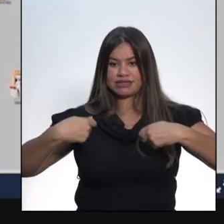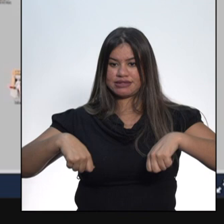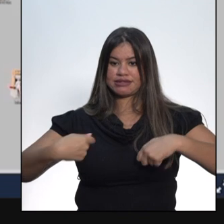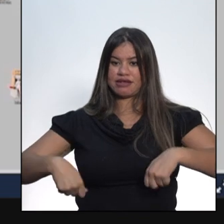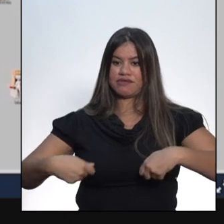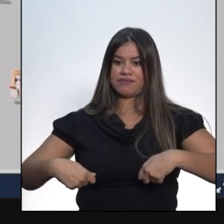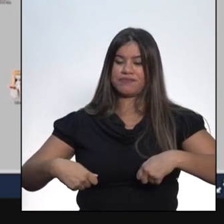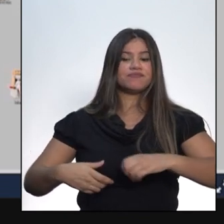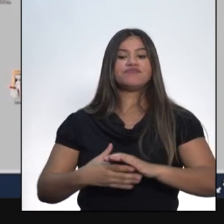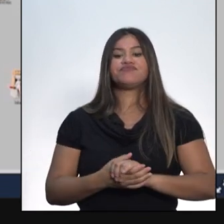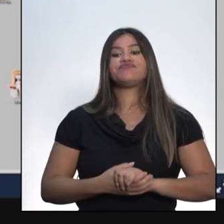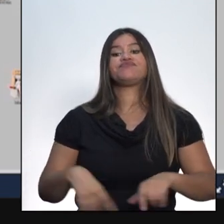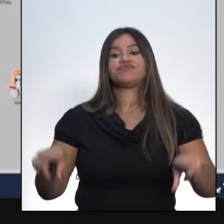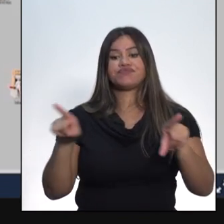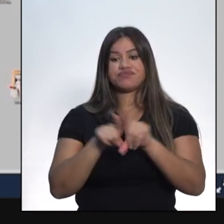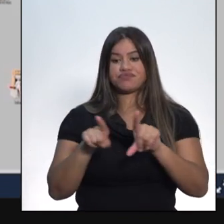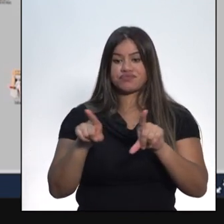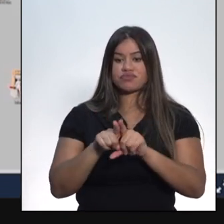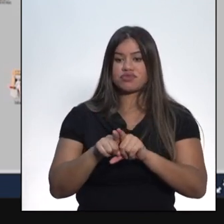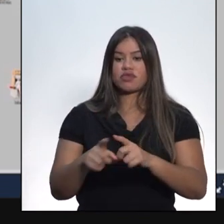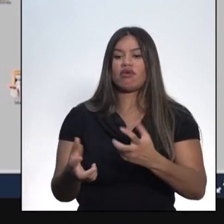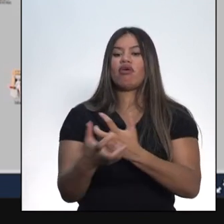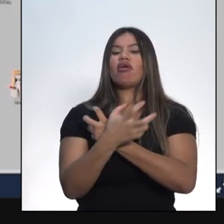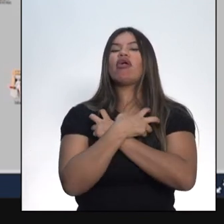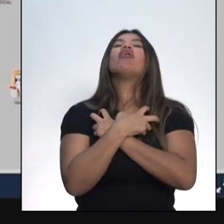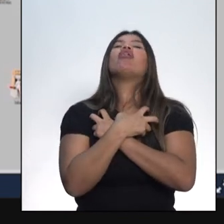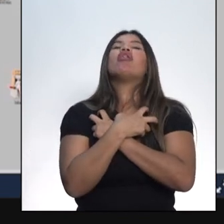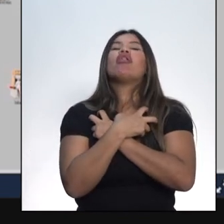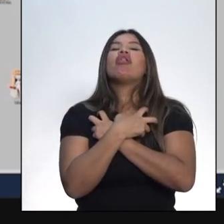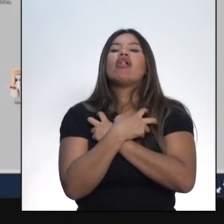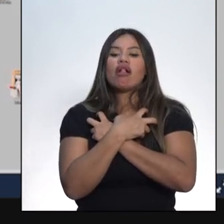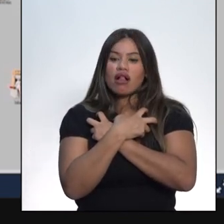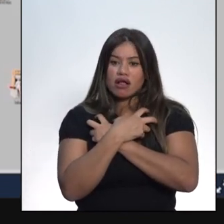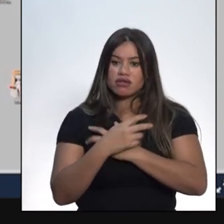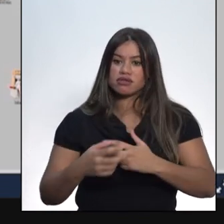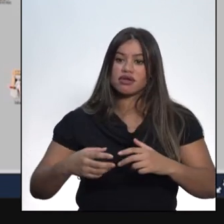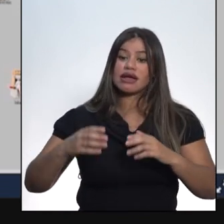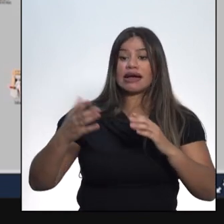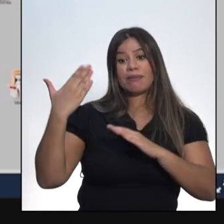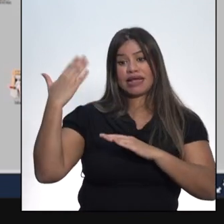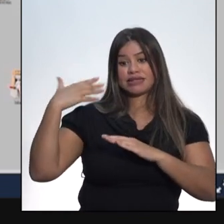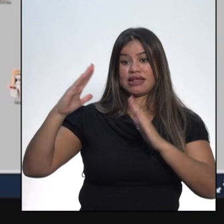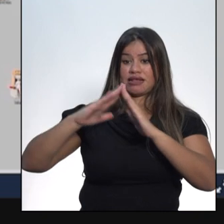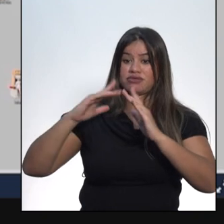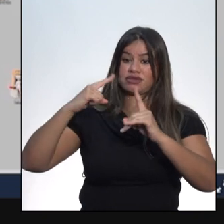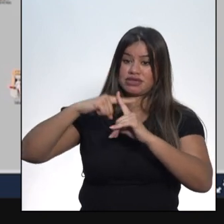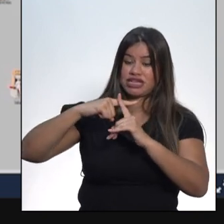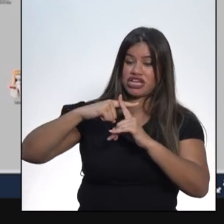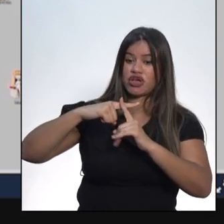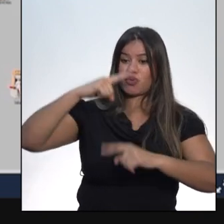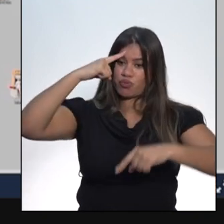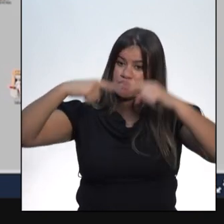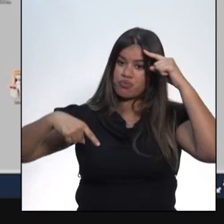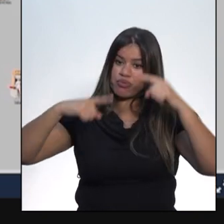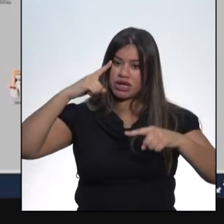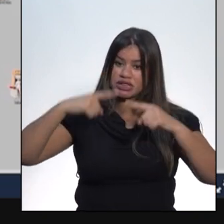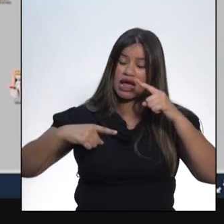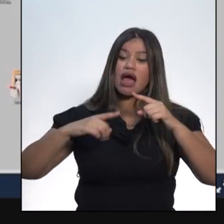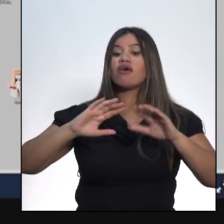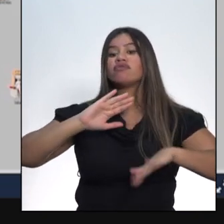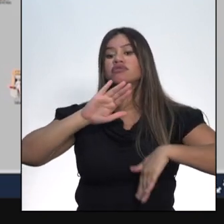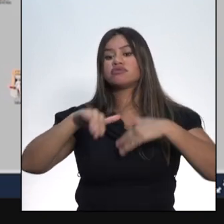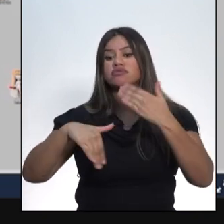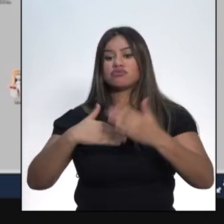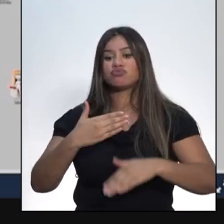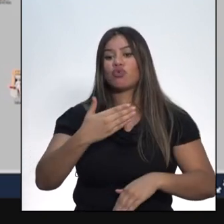lembrar ainda que os cemitérios que antes eram administrados pela Igreja Católica passaram para o controle público na